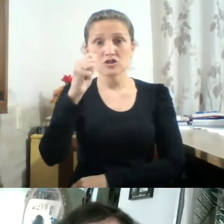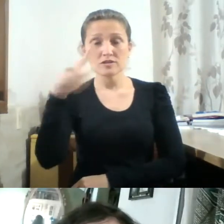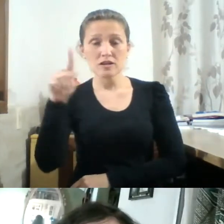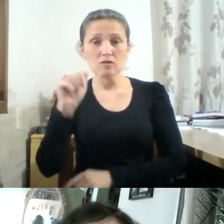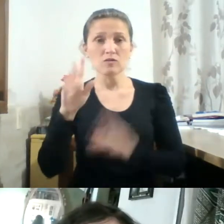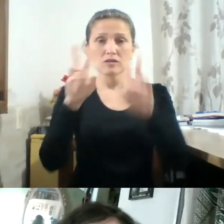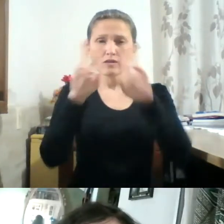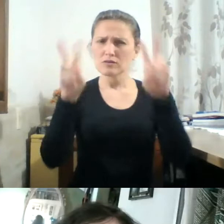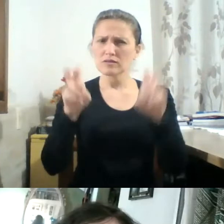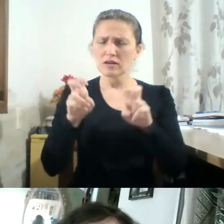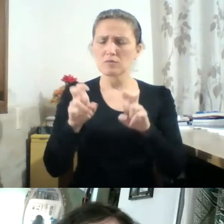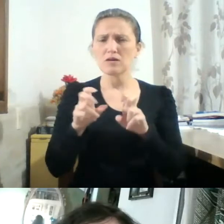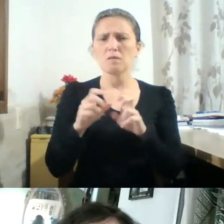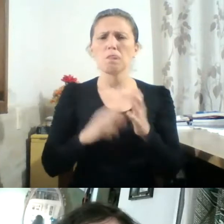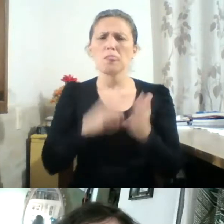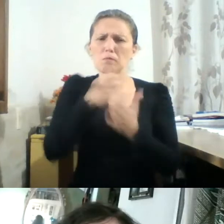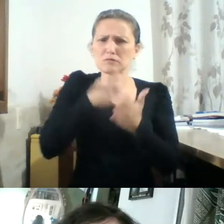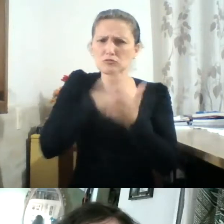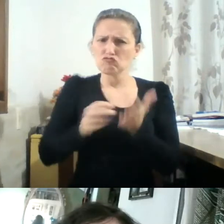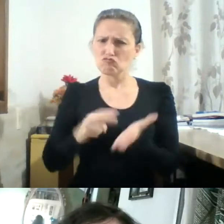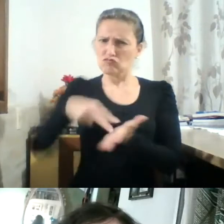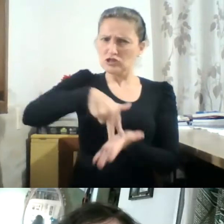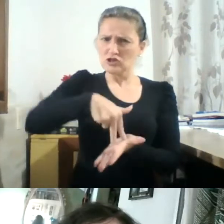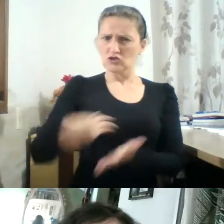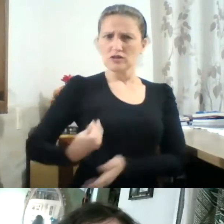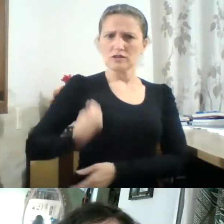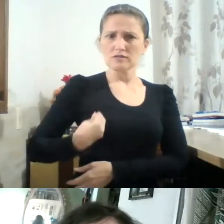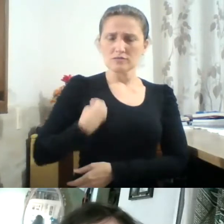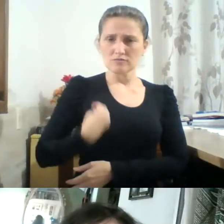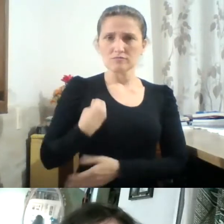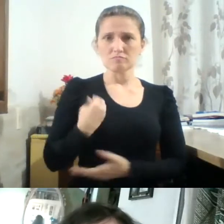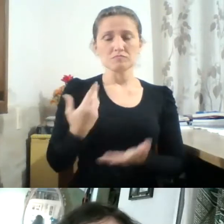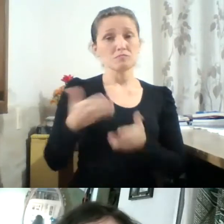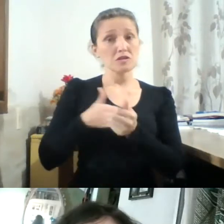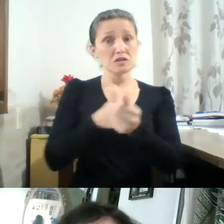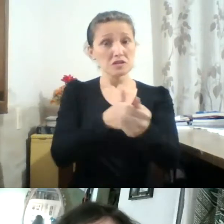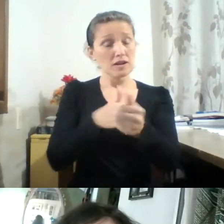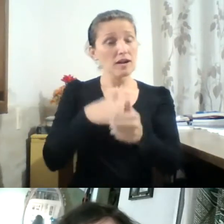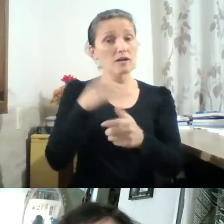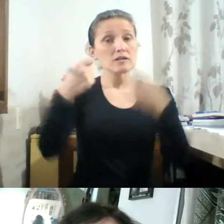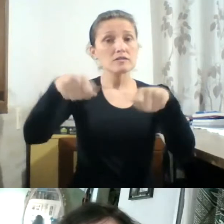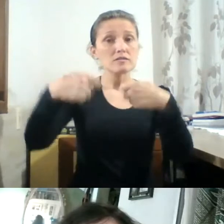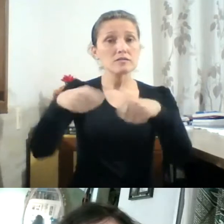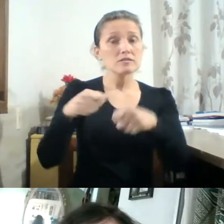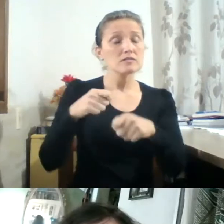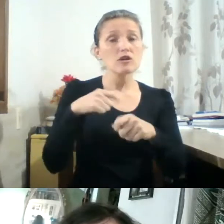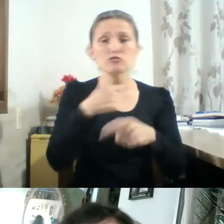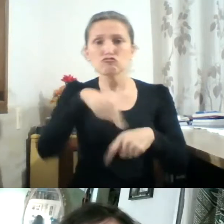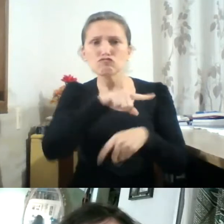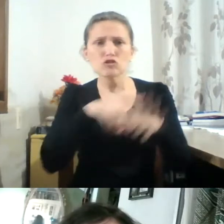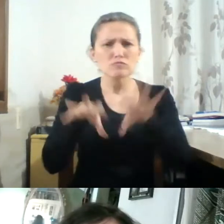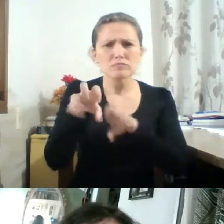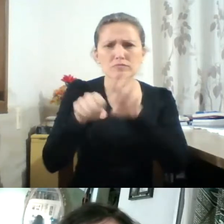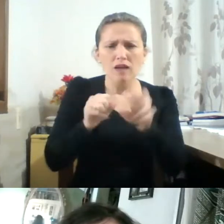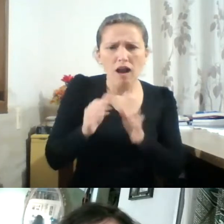Persistir e Existir. para nortear sua programação e apontar para a necessidade de buscar novas possibilidades e caminhos.